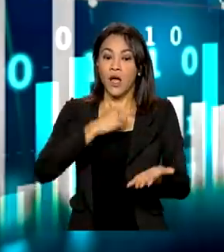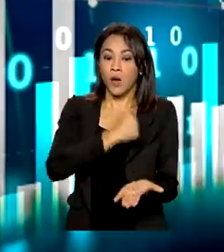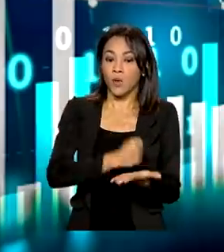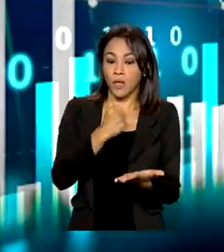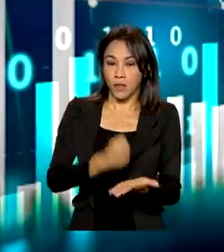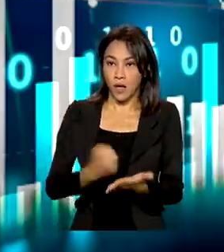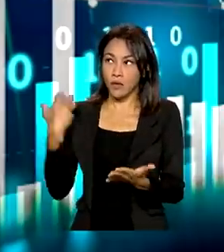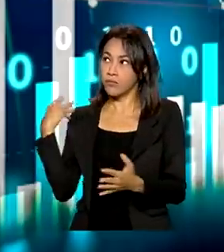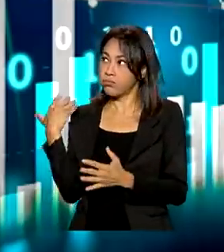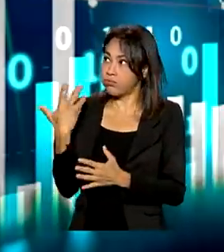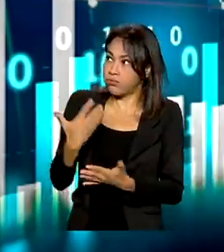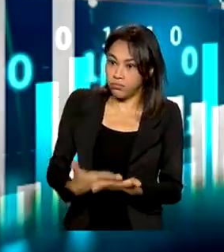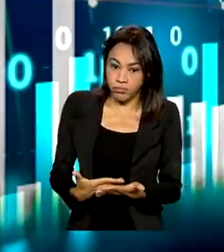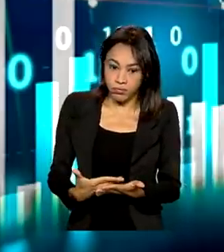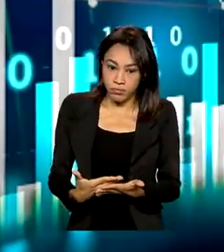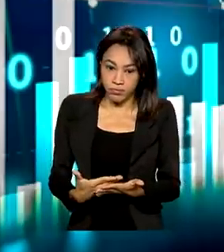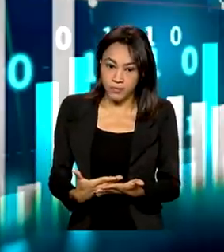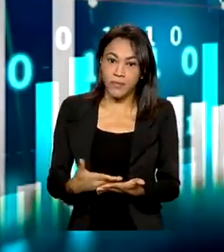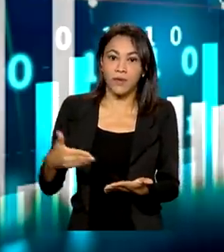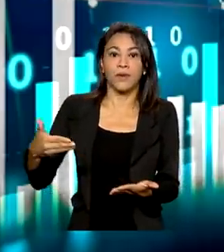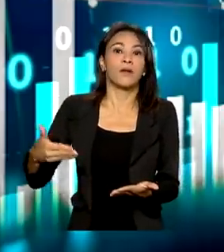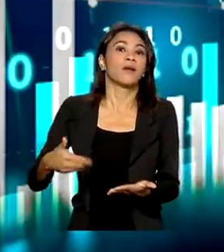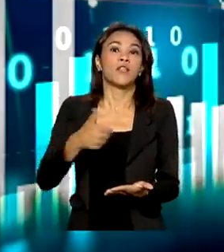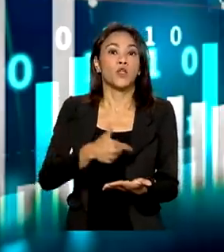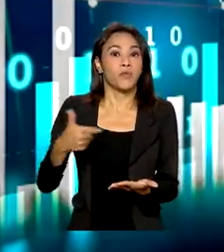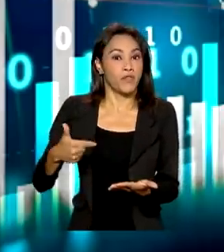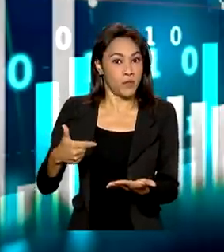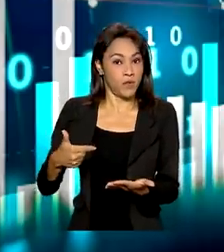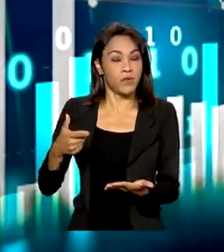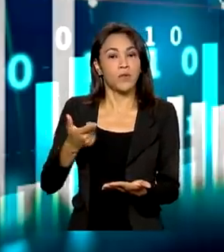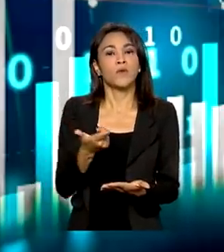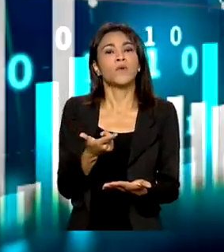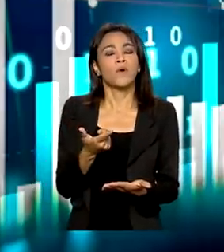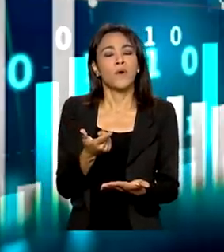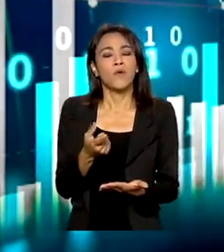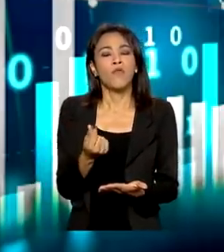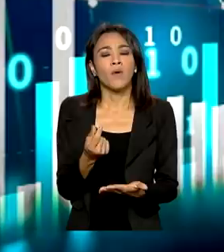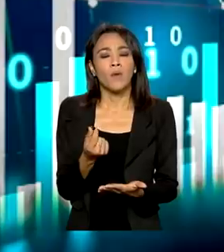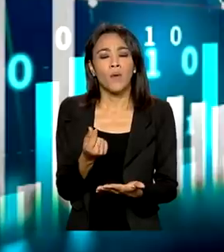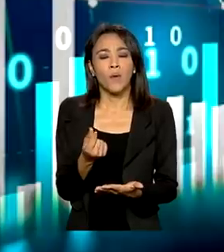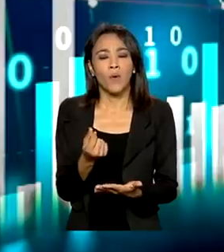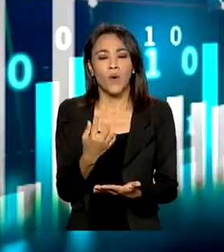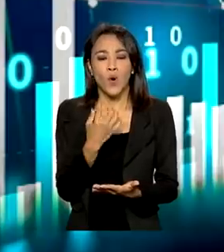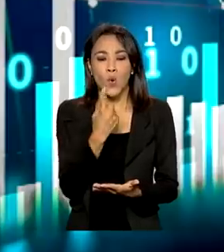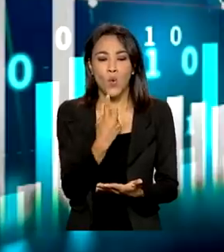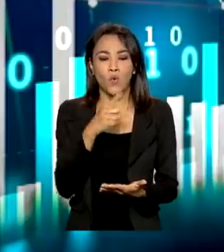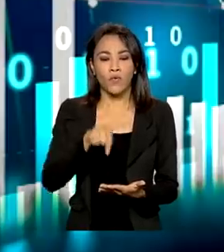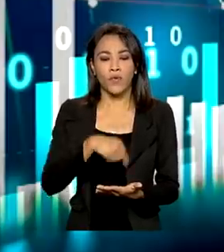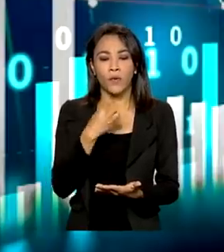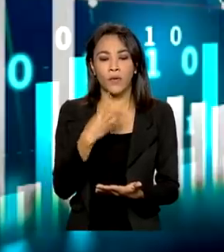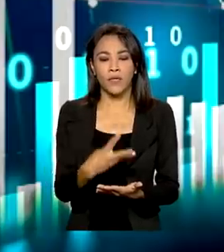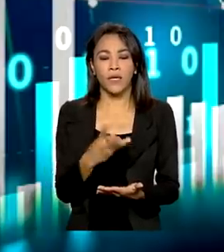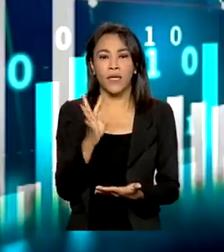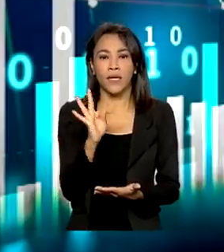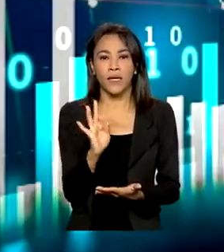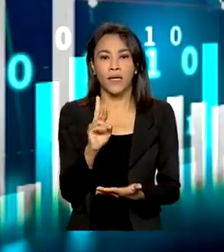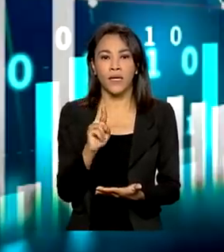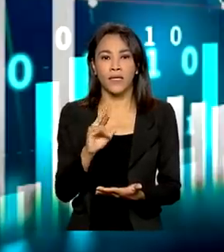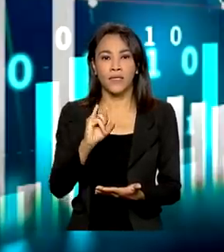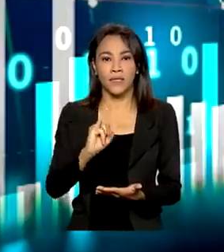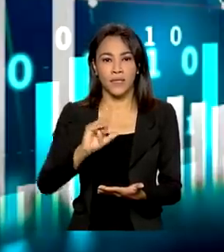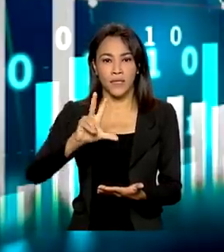anos, de 2019 até 2022, chegam a um valor de R 1,3 trilhão,